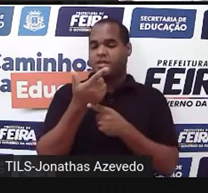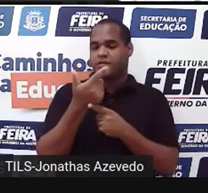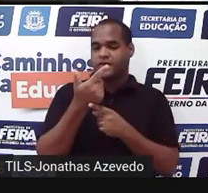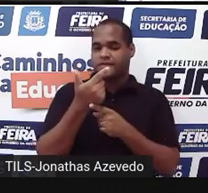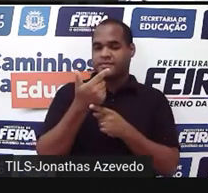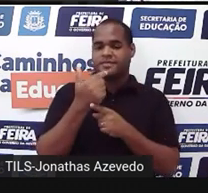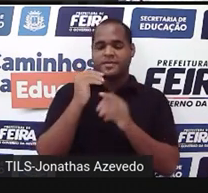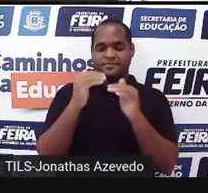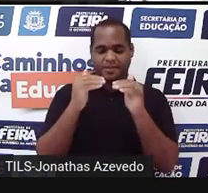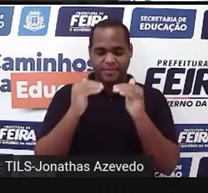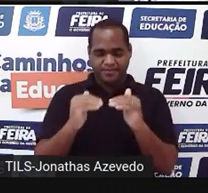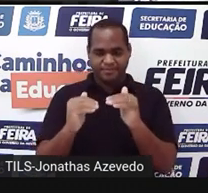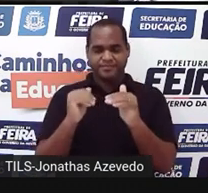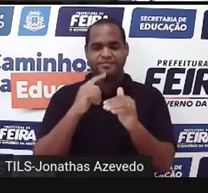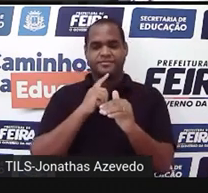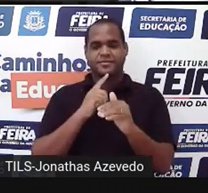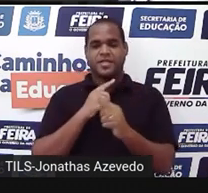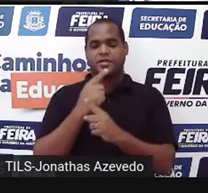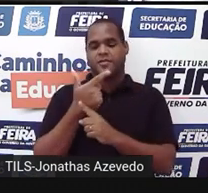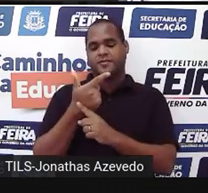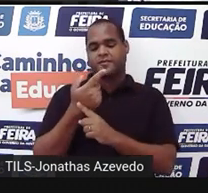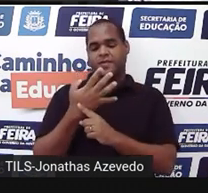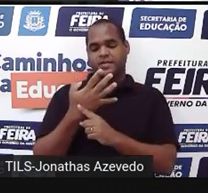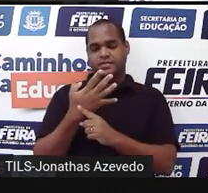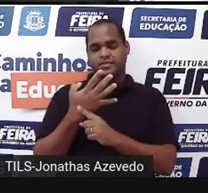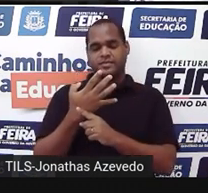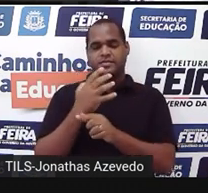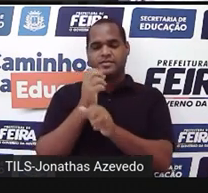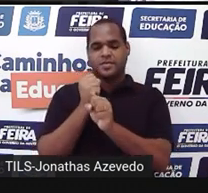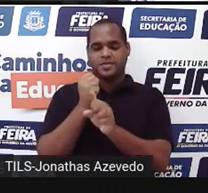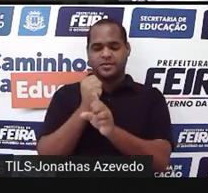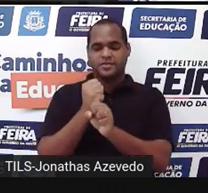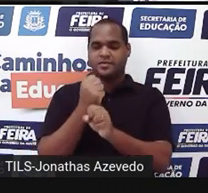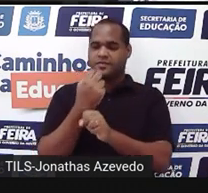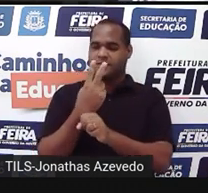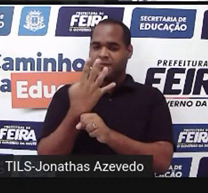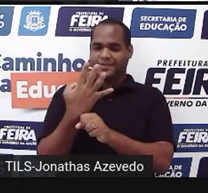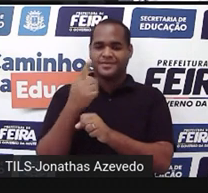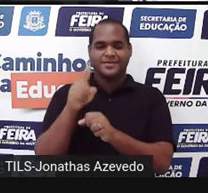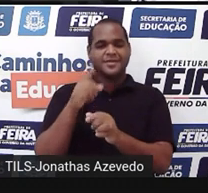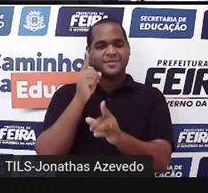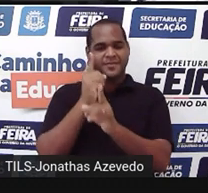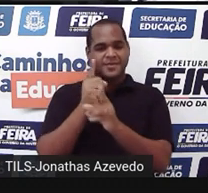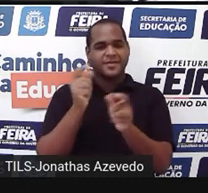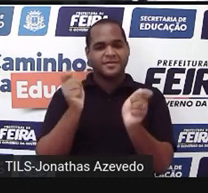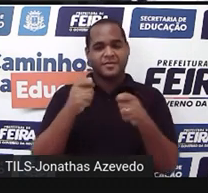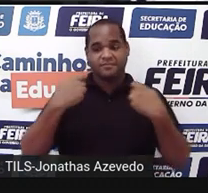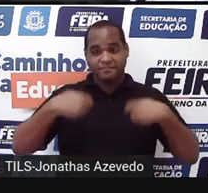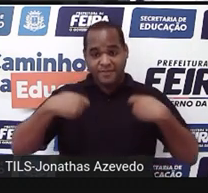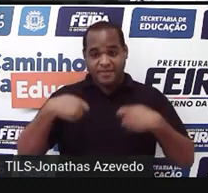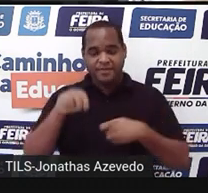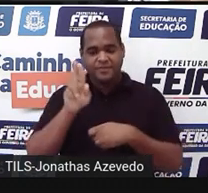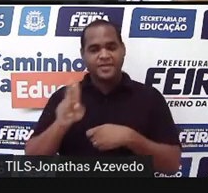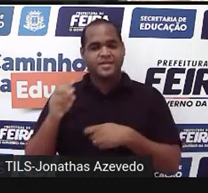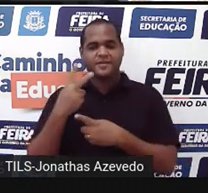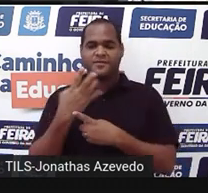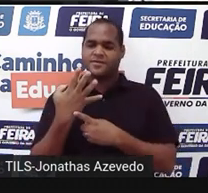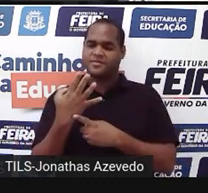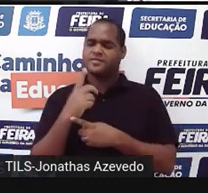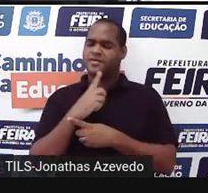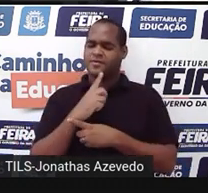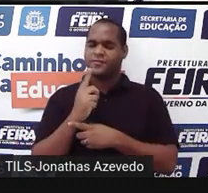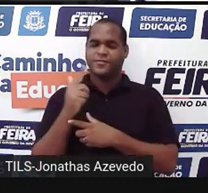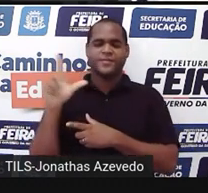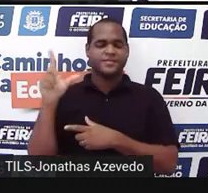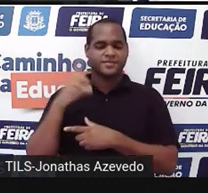na camada de baixo. 24. Quero que a gente queira encontrar. Ou seja, a gente precisa usar 24 cubinhos. Mas tem outra